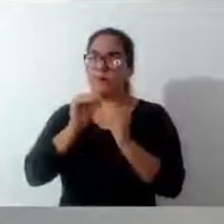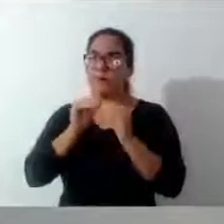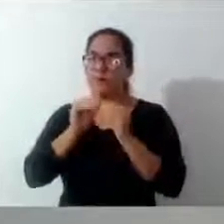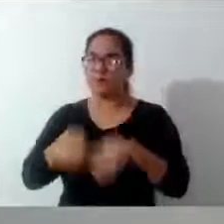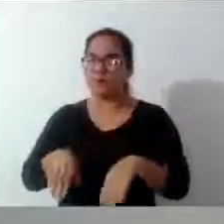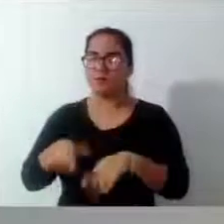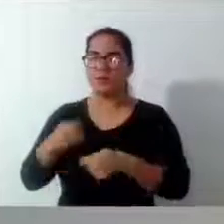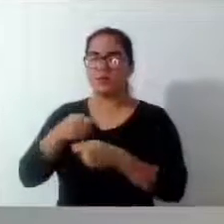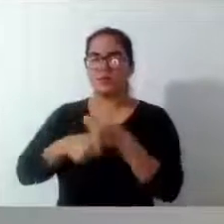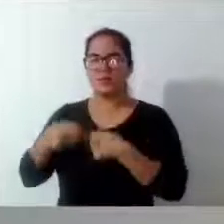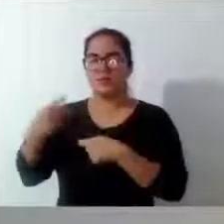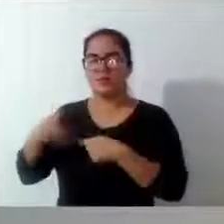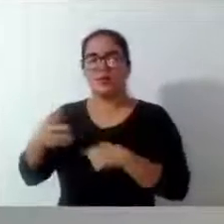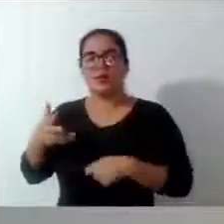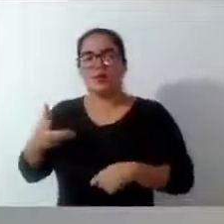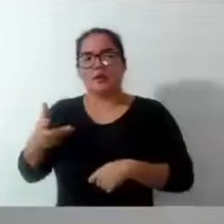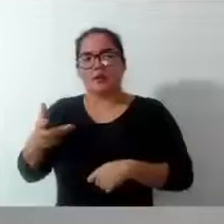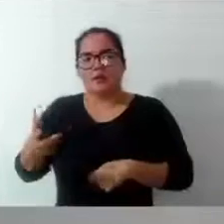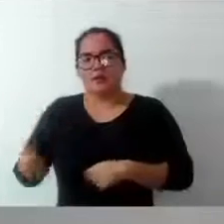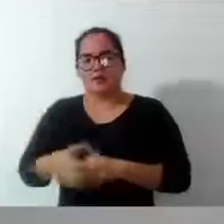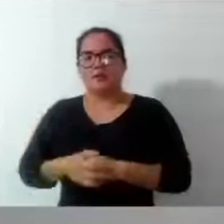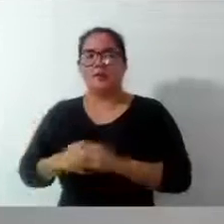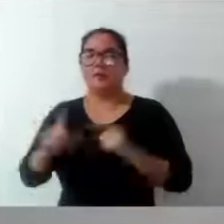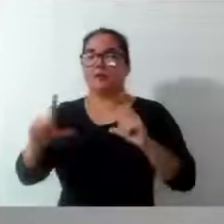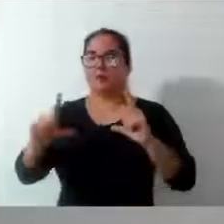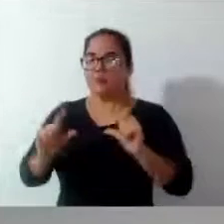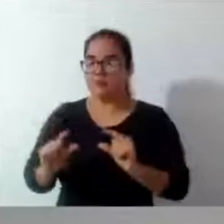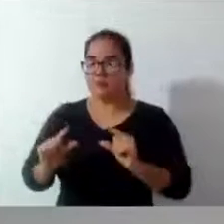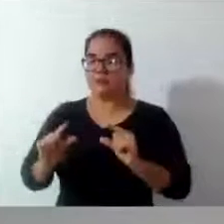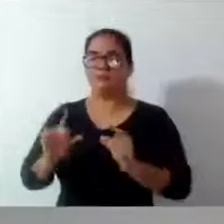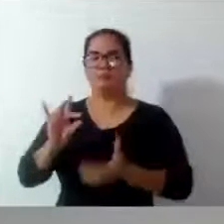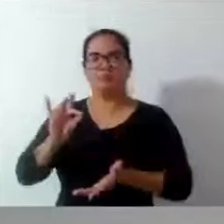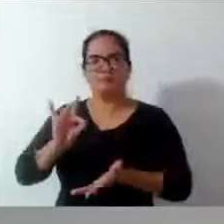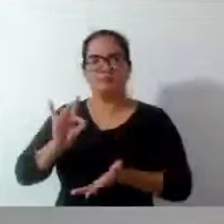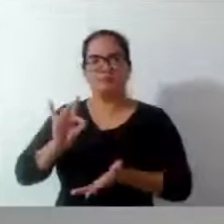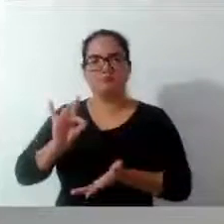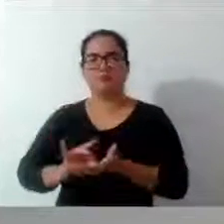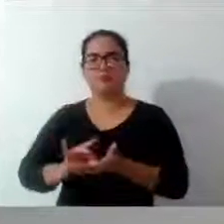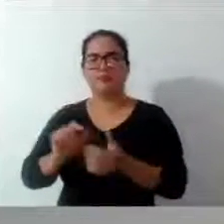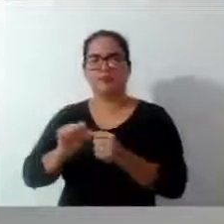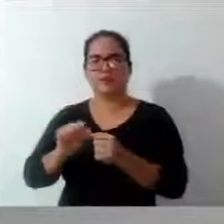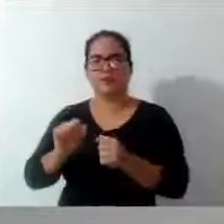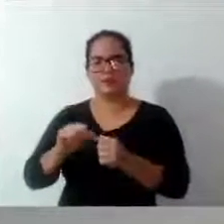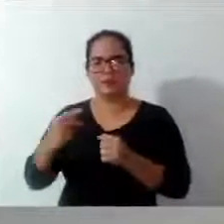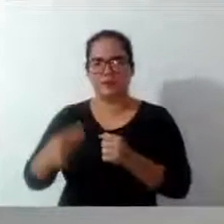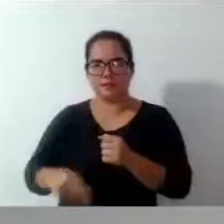eficiente. reduzir e efetivamente extinguir cargos